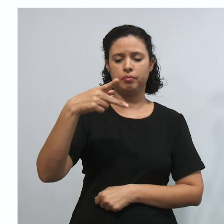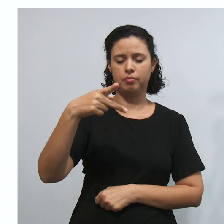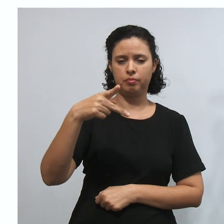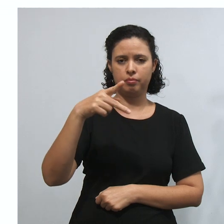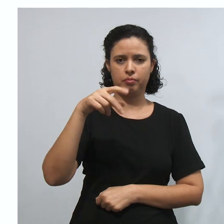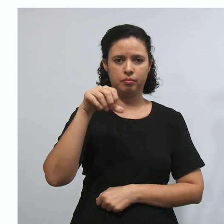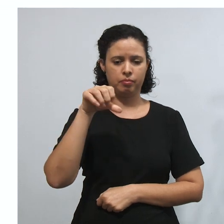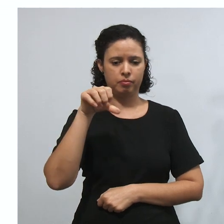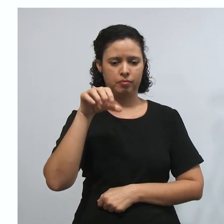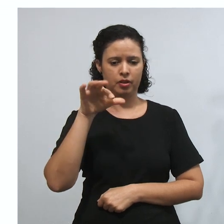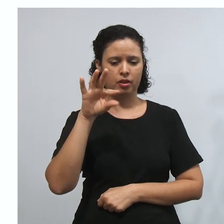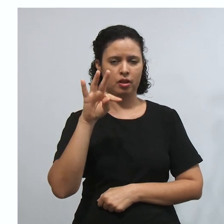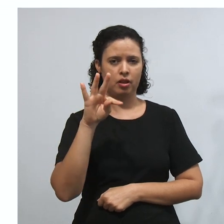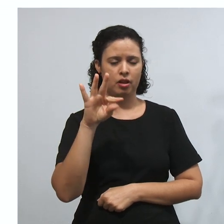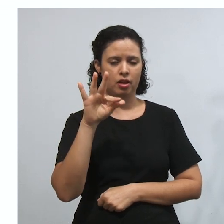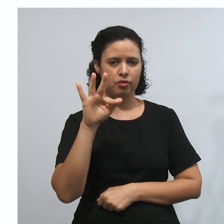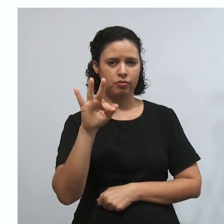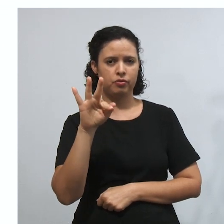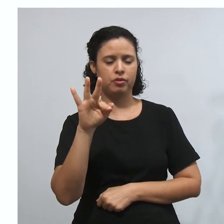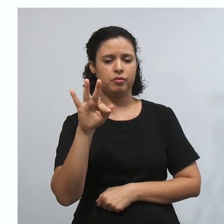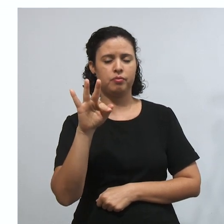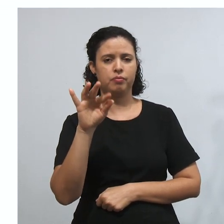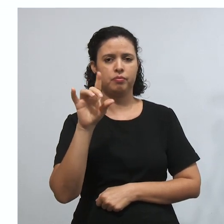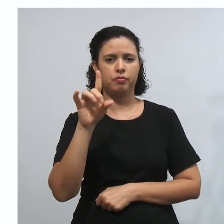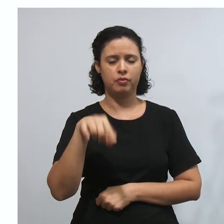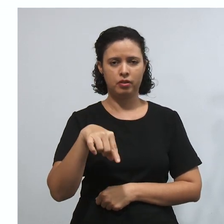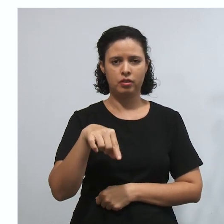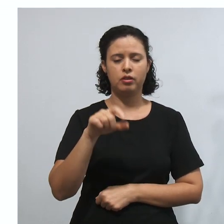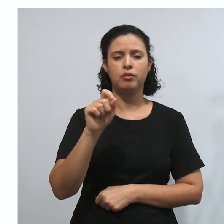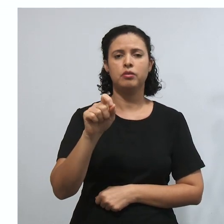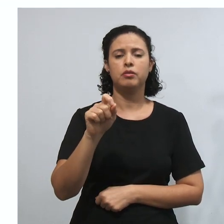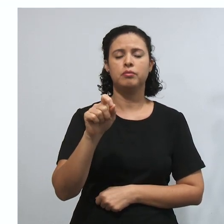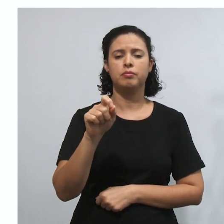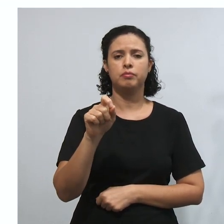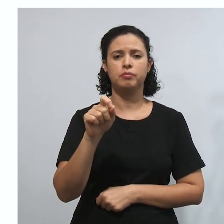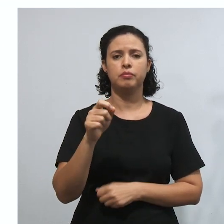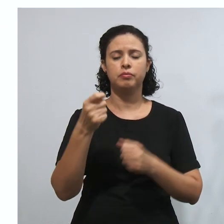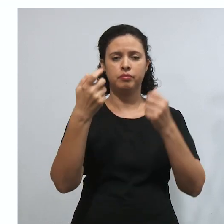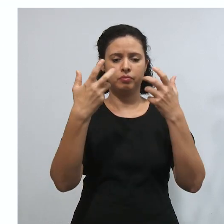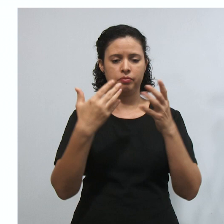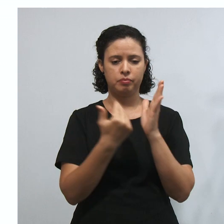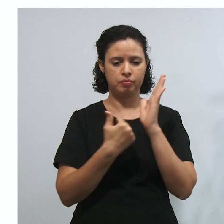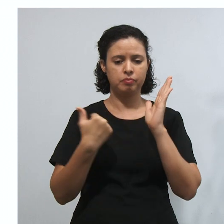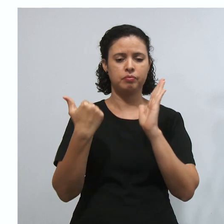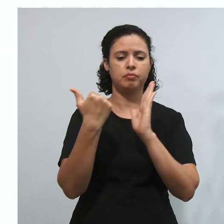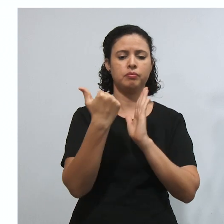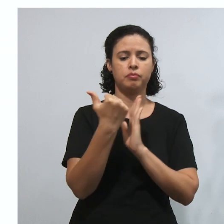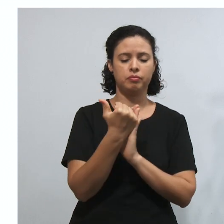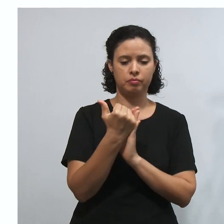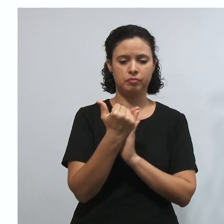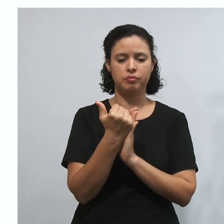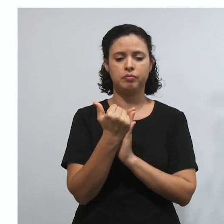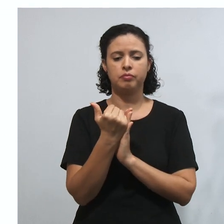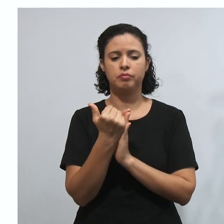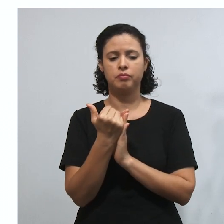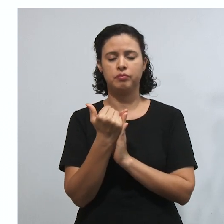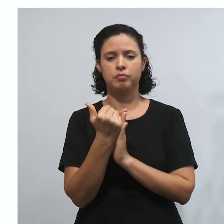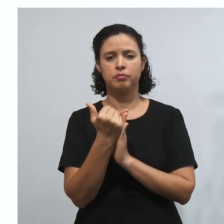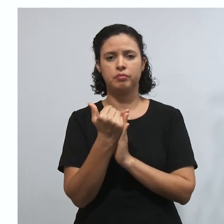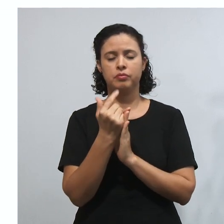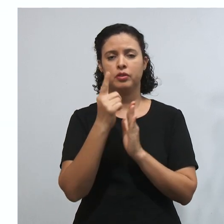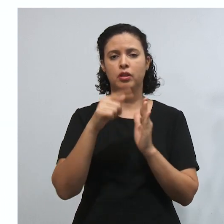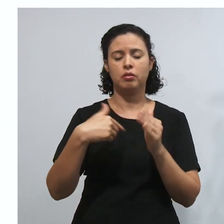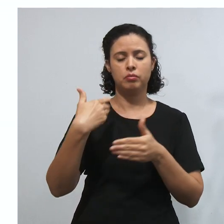ADPF, que é a ação de descumprimento de preceito fundamental, também é uma forma, um